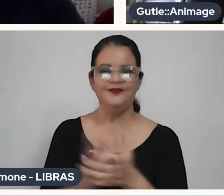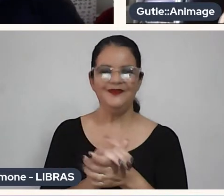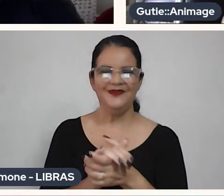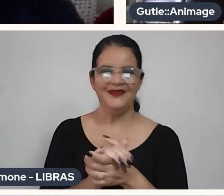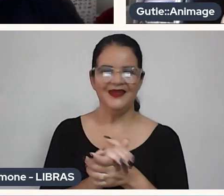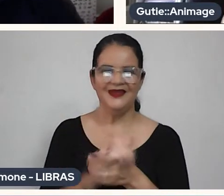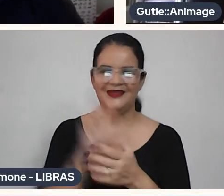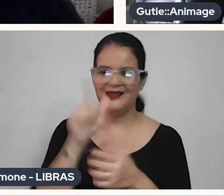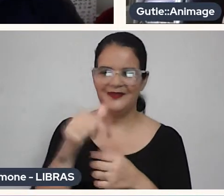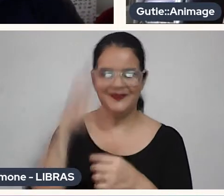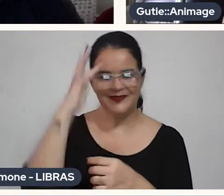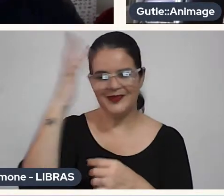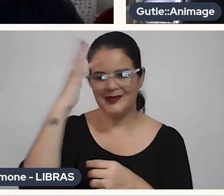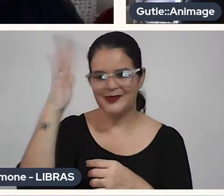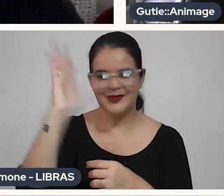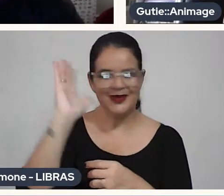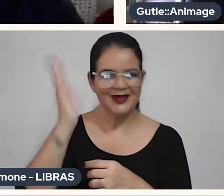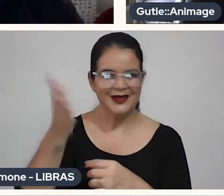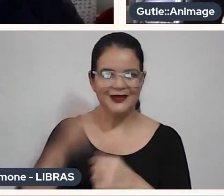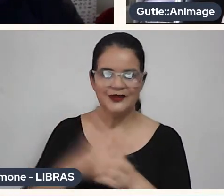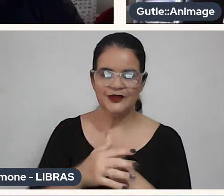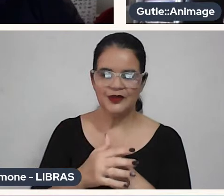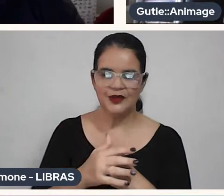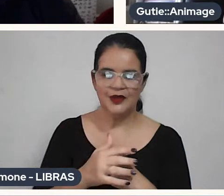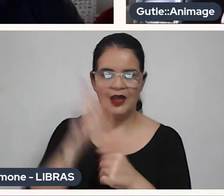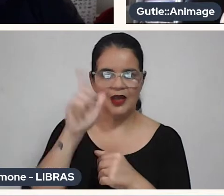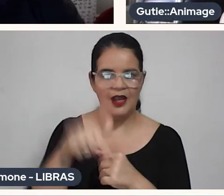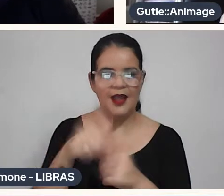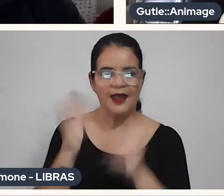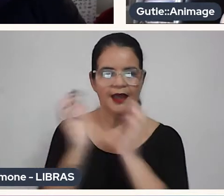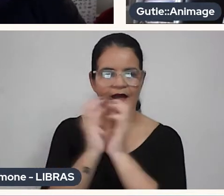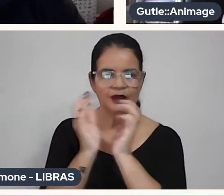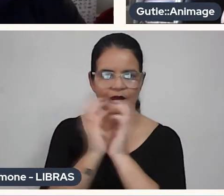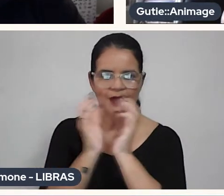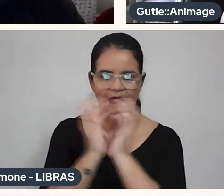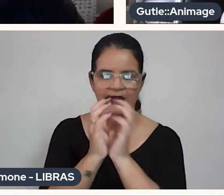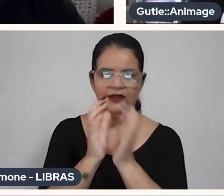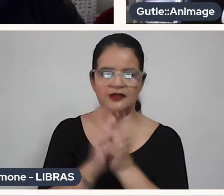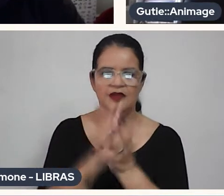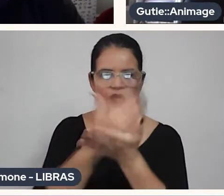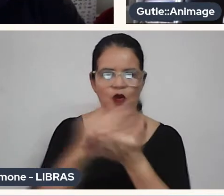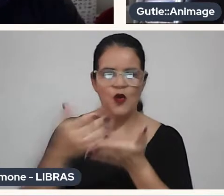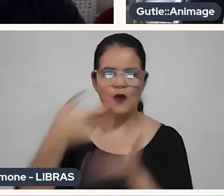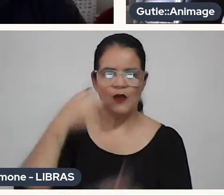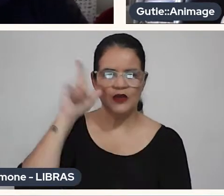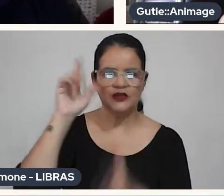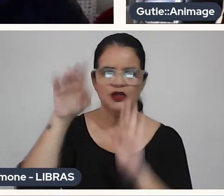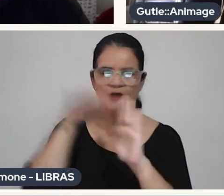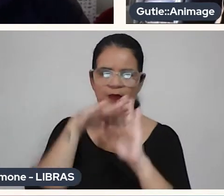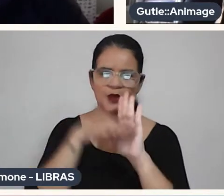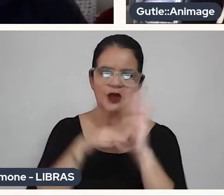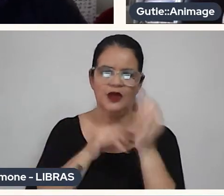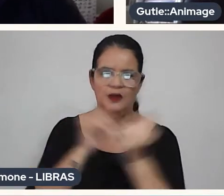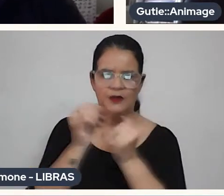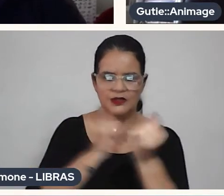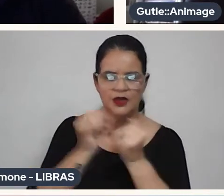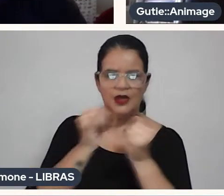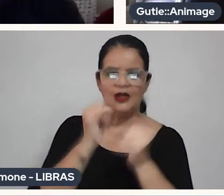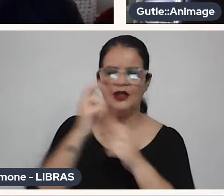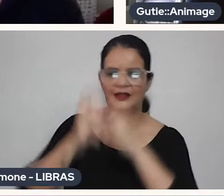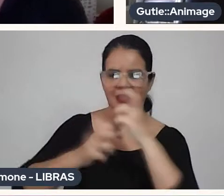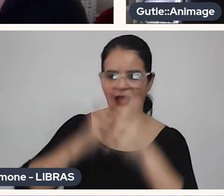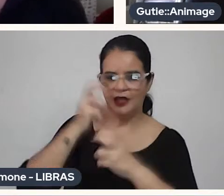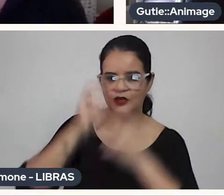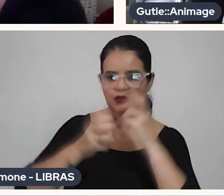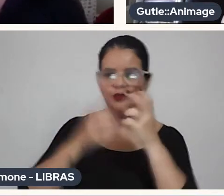acompanhando, todos os convidados. Quem é do Recife? A gente começou ontem a nossa programação online no Teatro do Parque, com uma